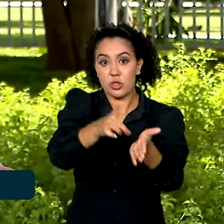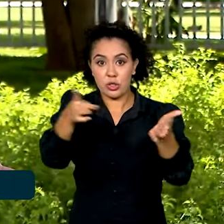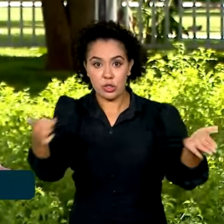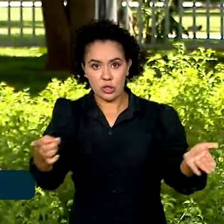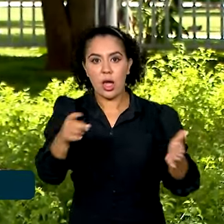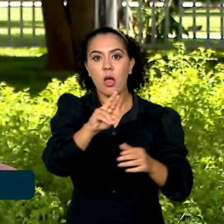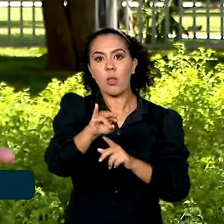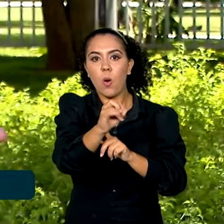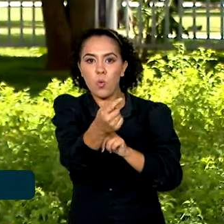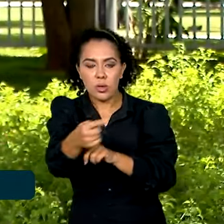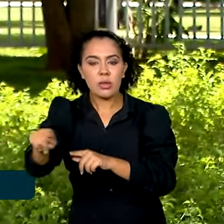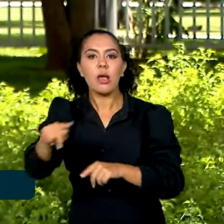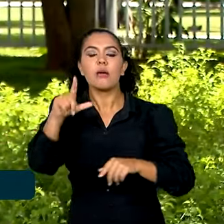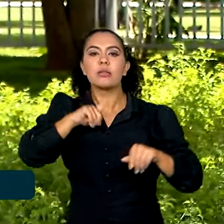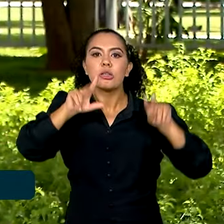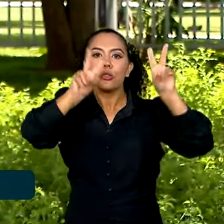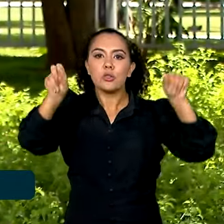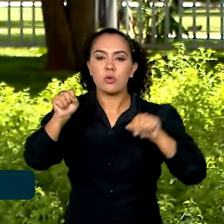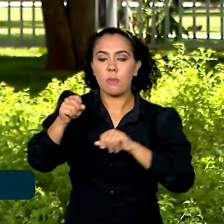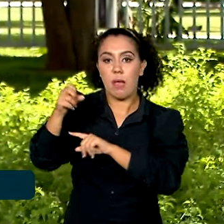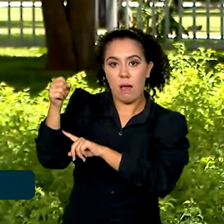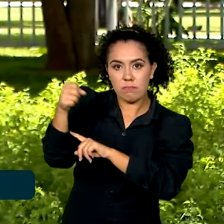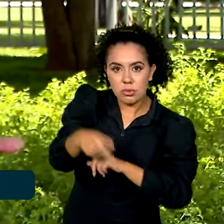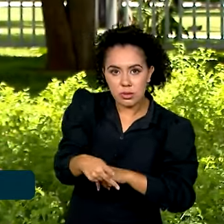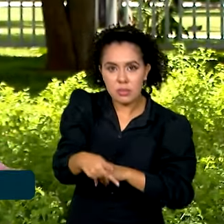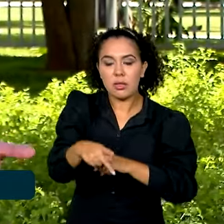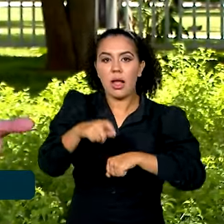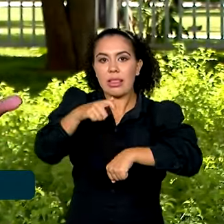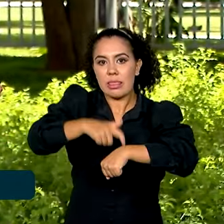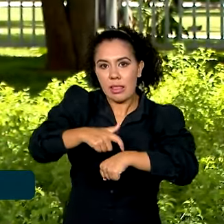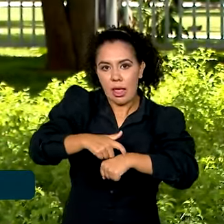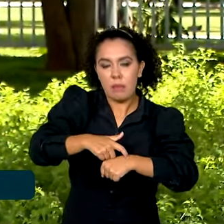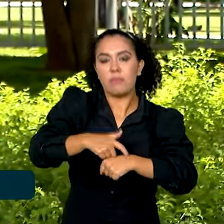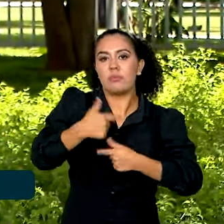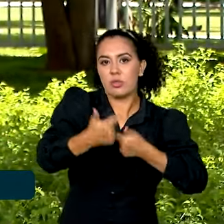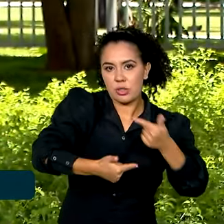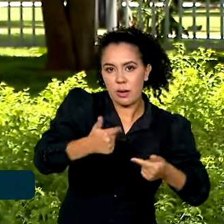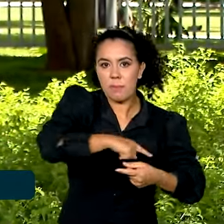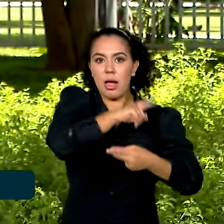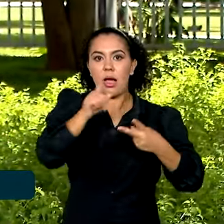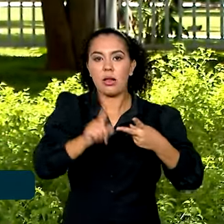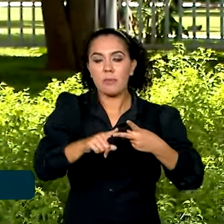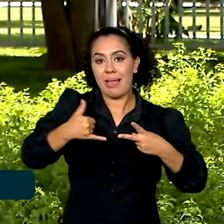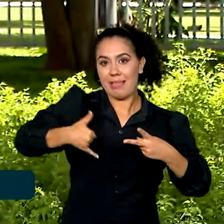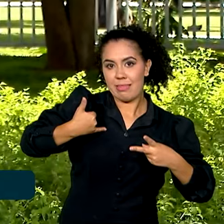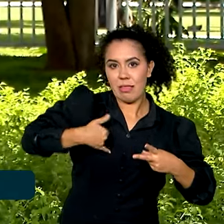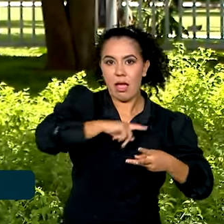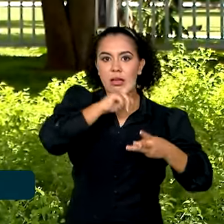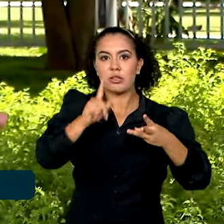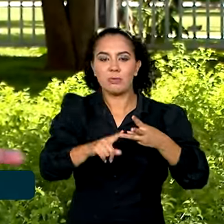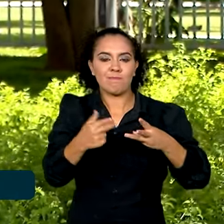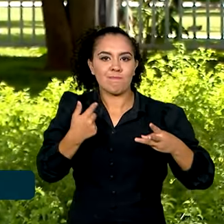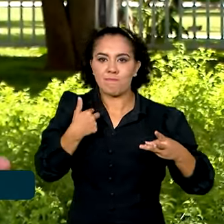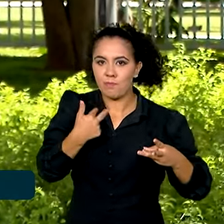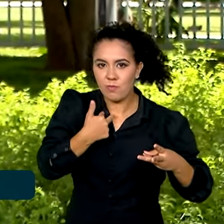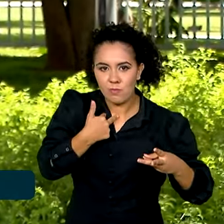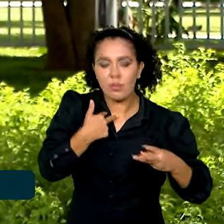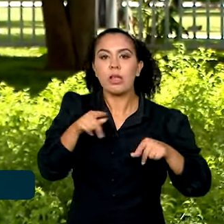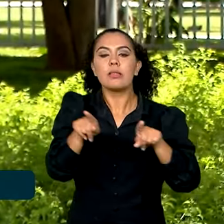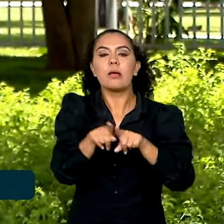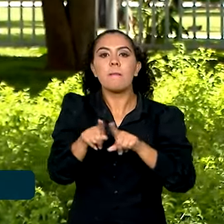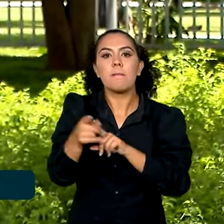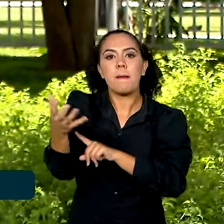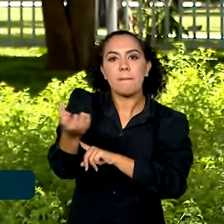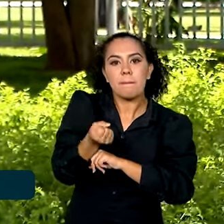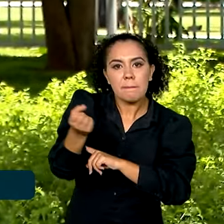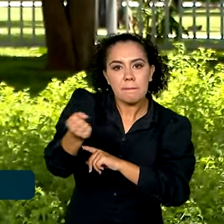benefícios como as aposentadorias por tempo de contribuição, por idade e por invalidez, auxílio-doença, pensão por morte e